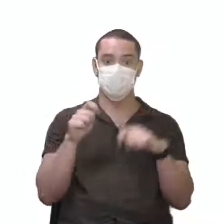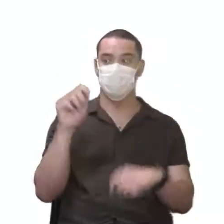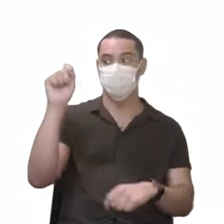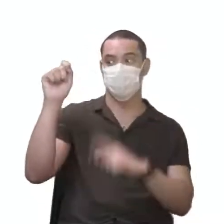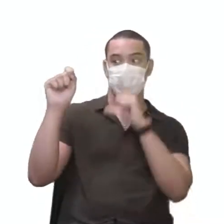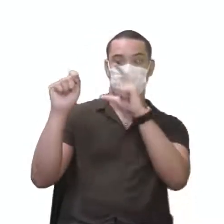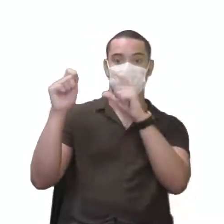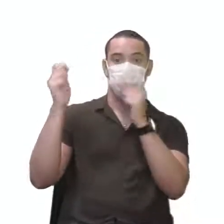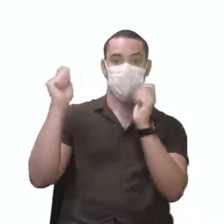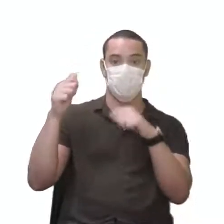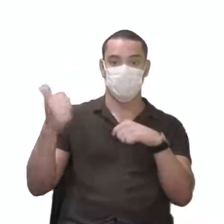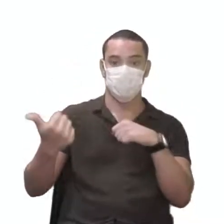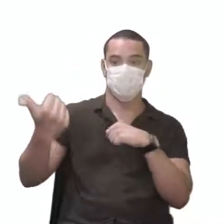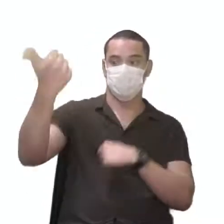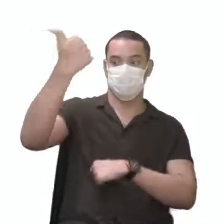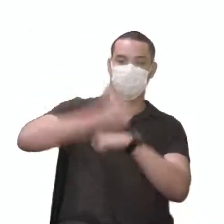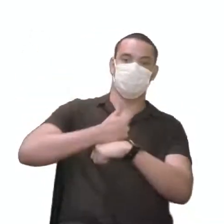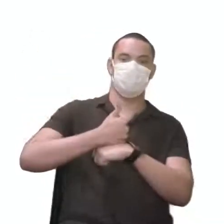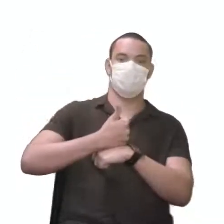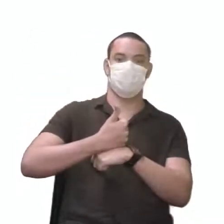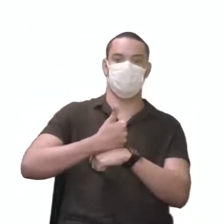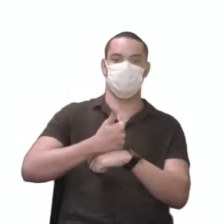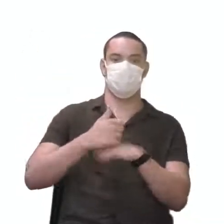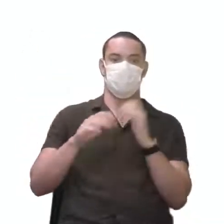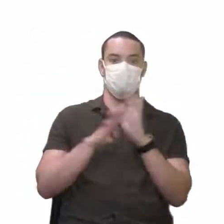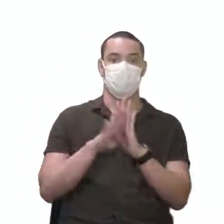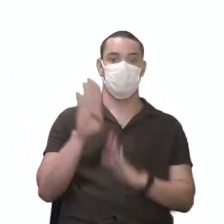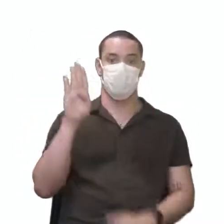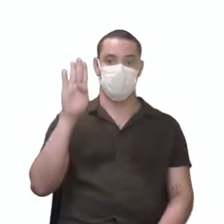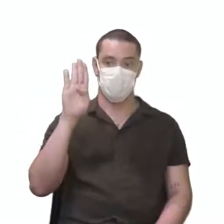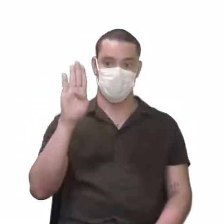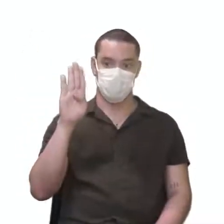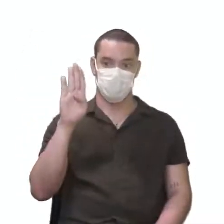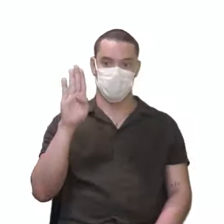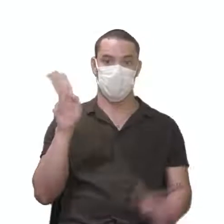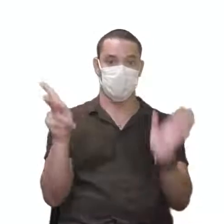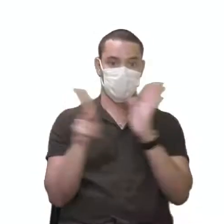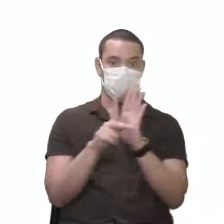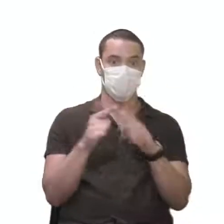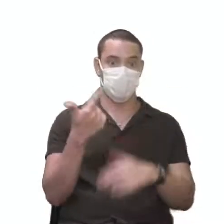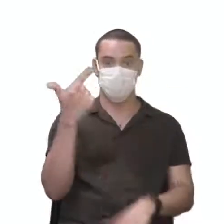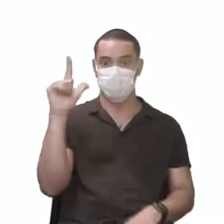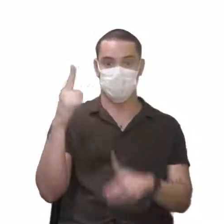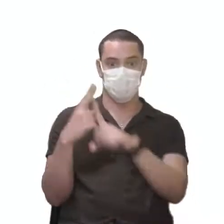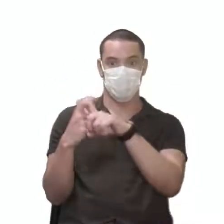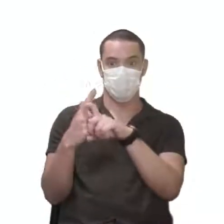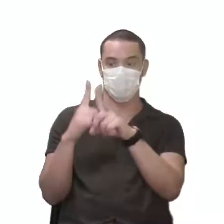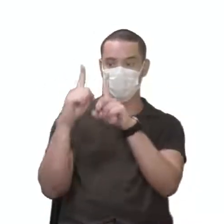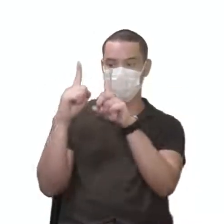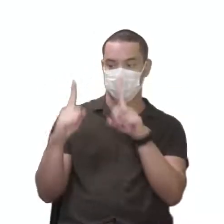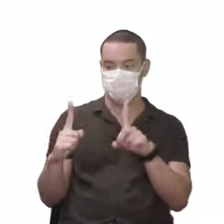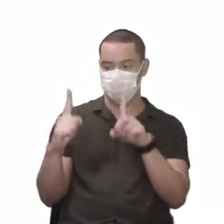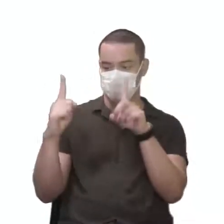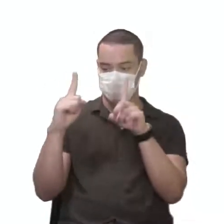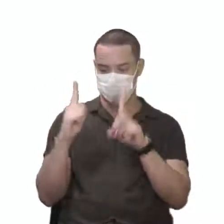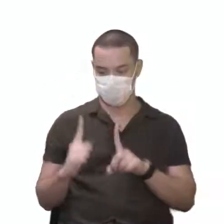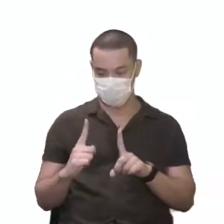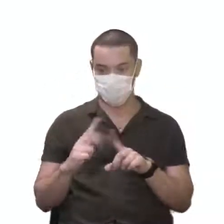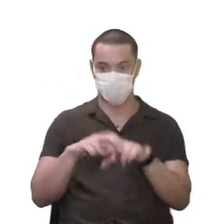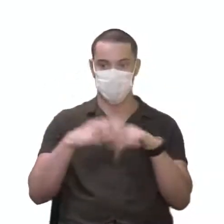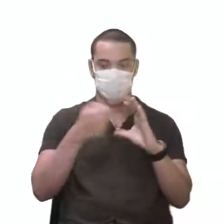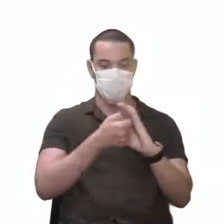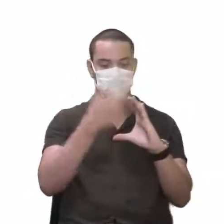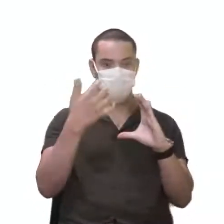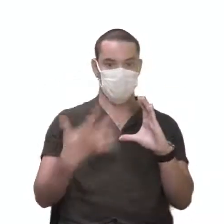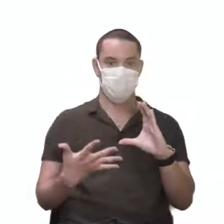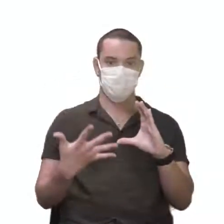ser epistático ao gene Bzão do outro comossomo, do outro par ali. E aí ele, essa